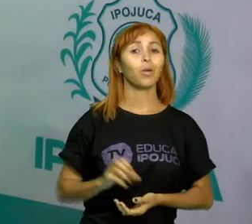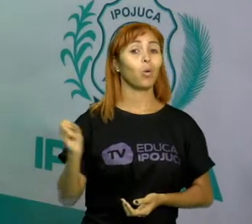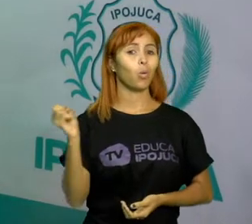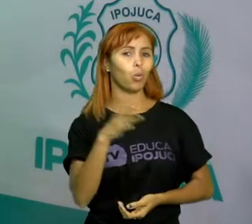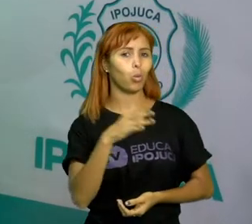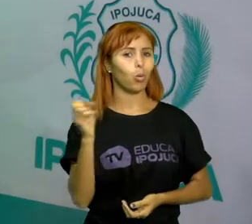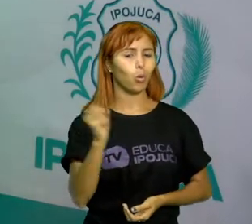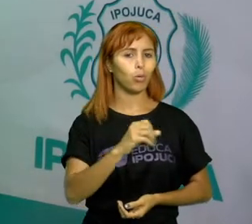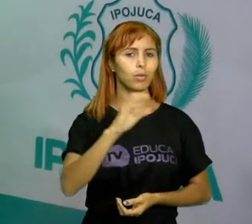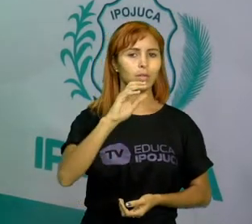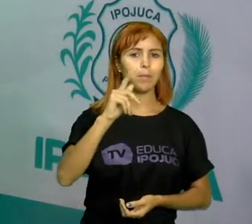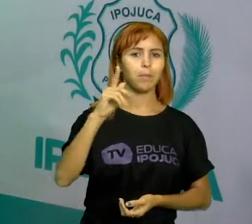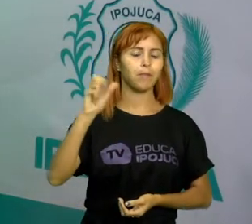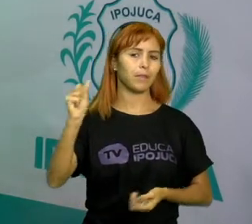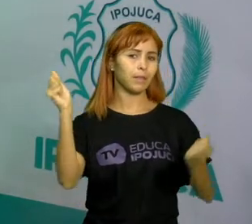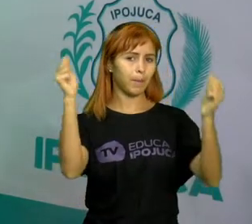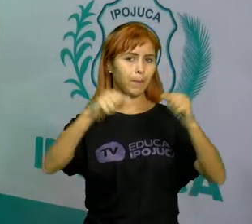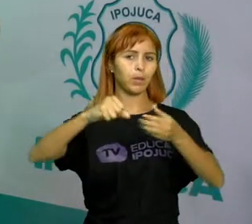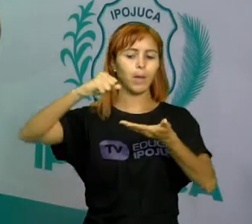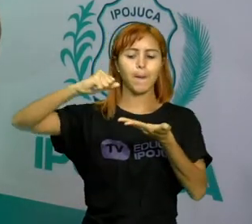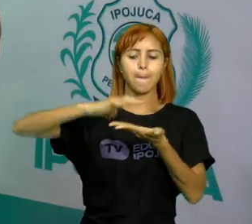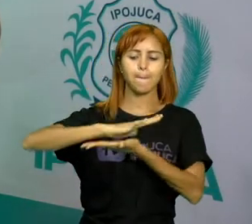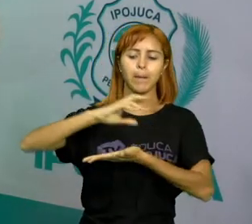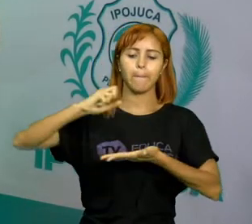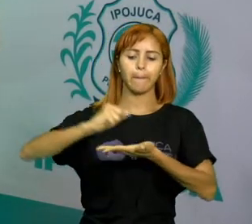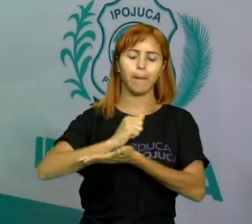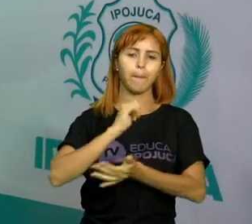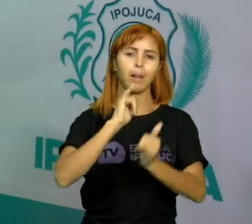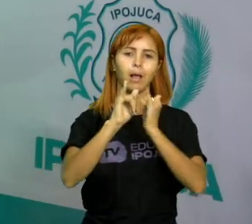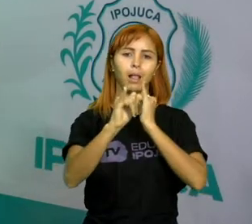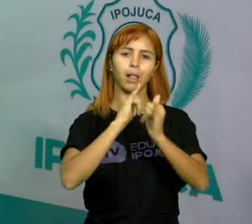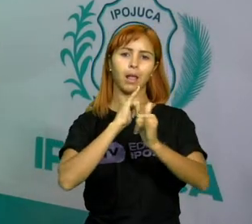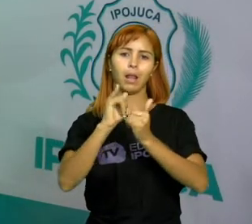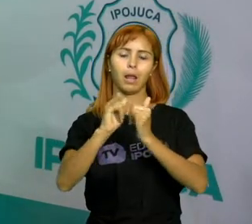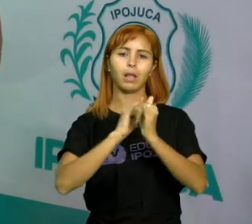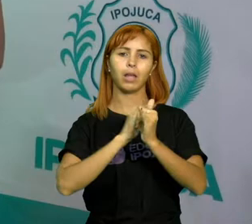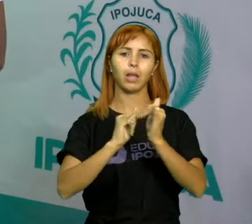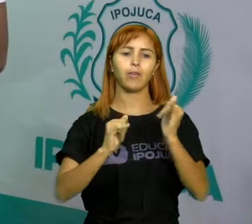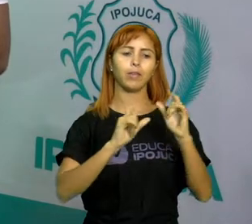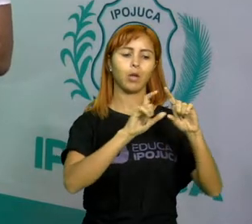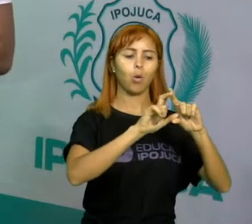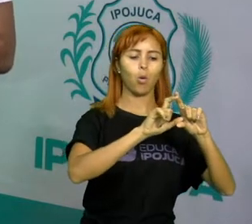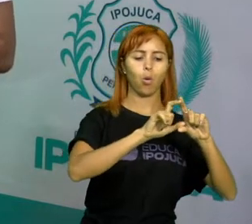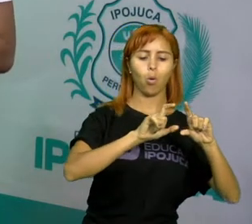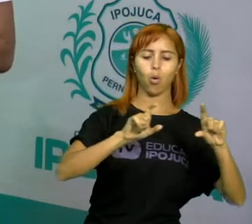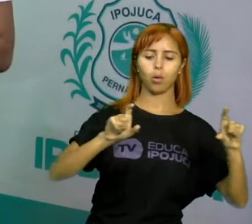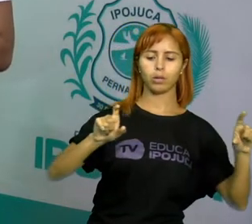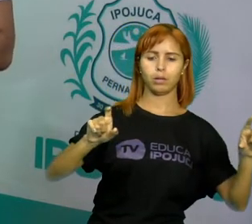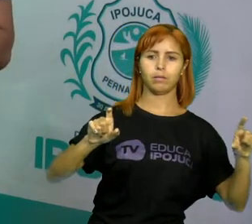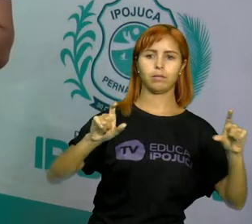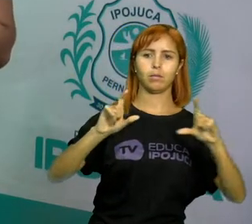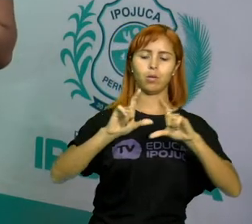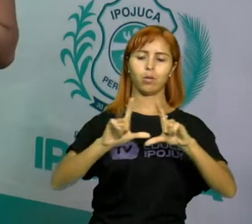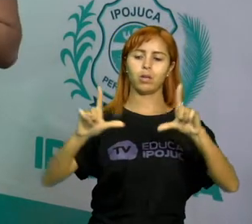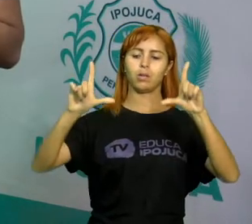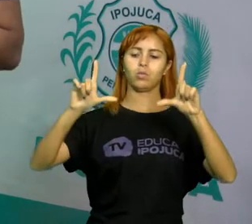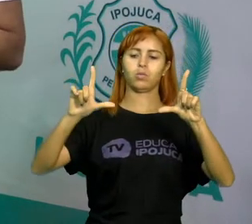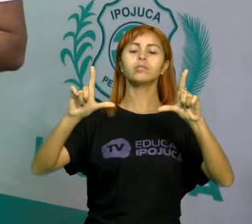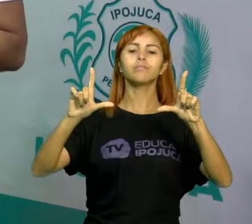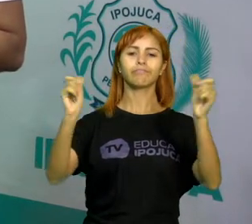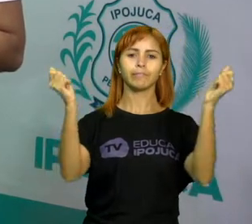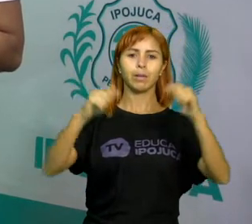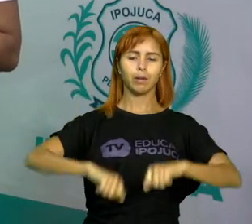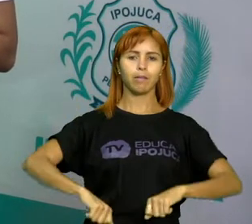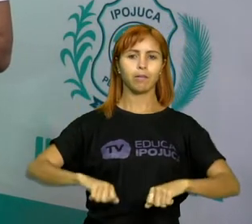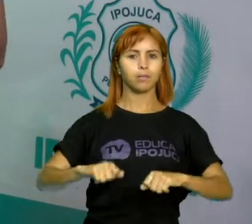o novo CPF você também pode imprimir pela internet. Ele vai ter o código aqui, de QR Code, que fica mais fácil de